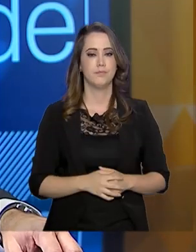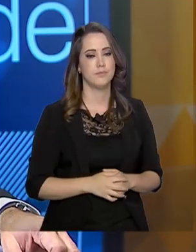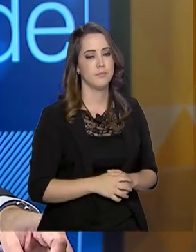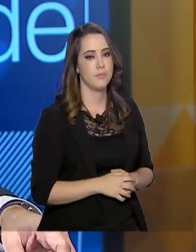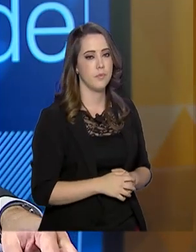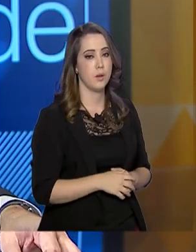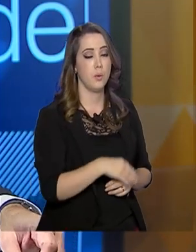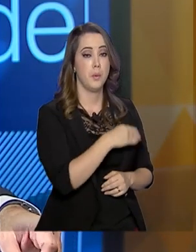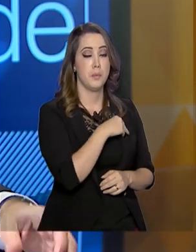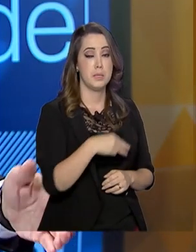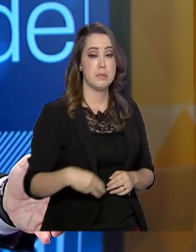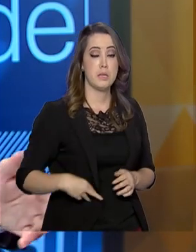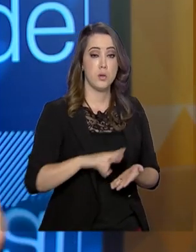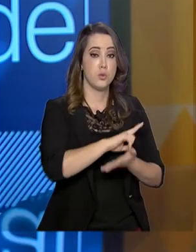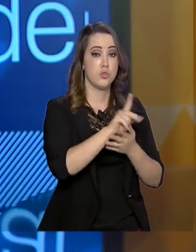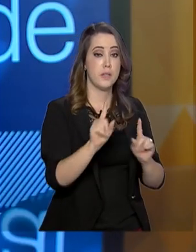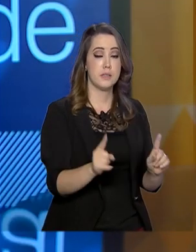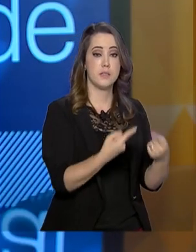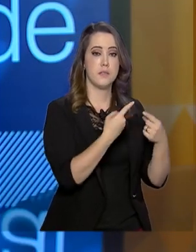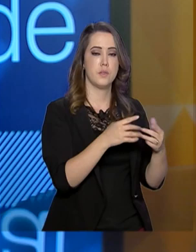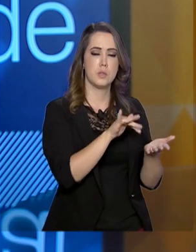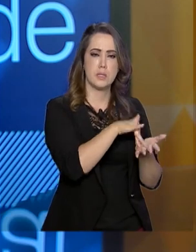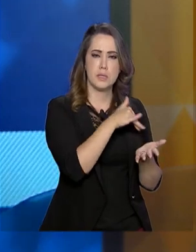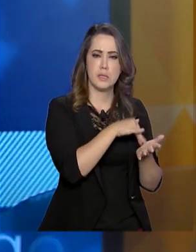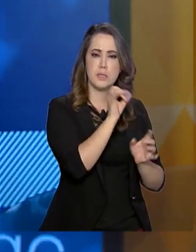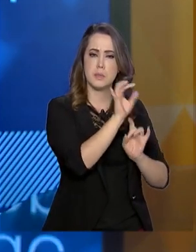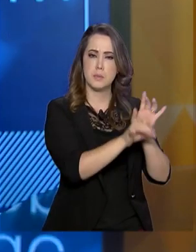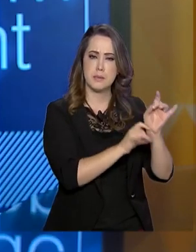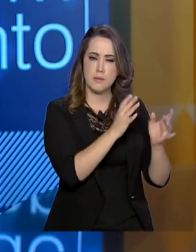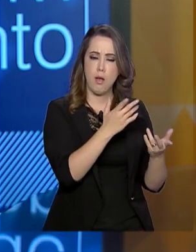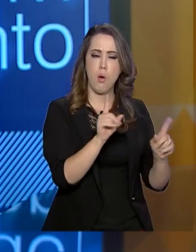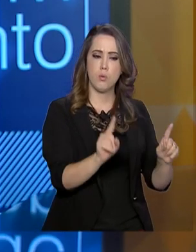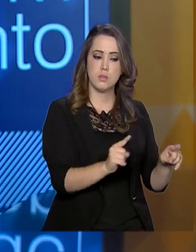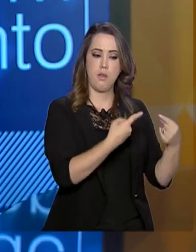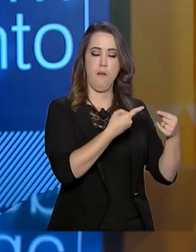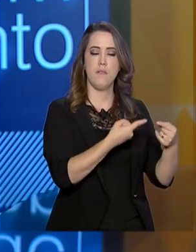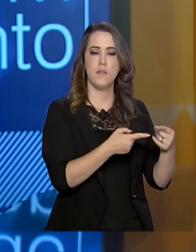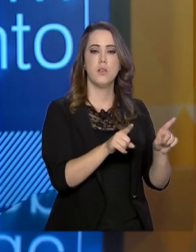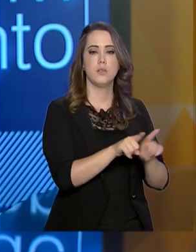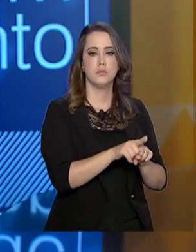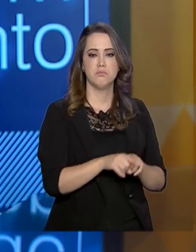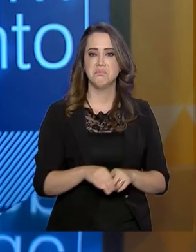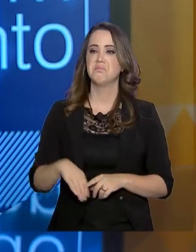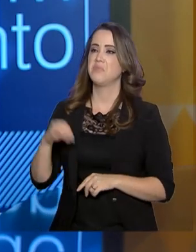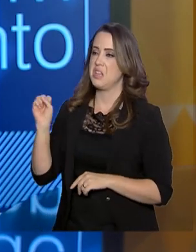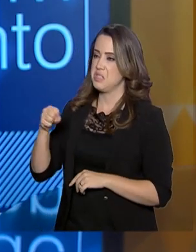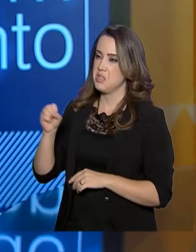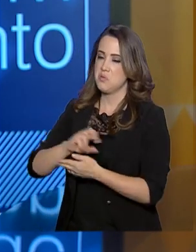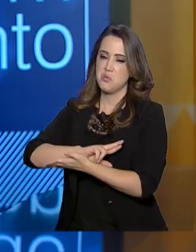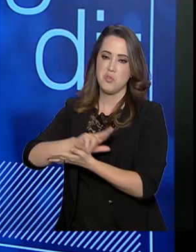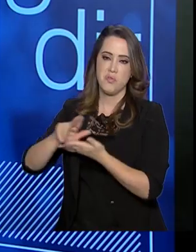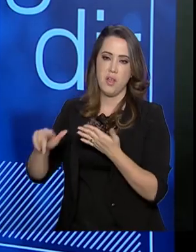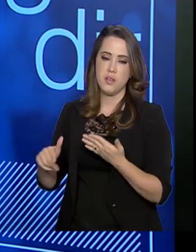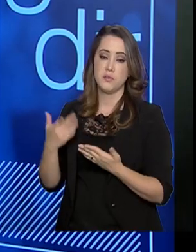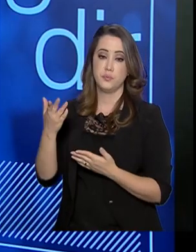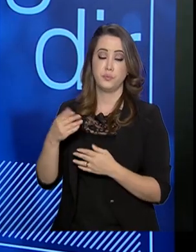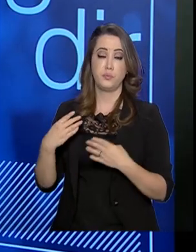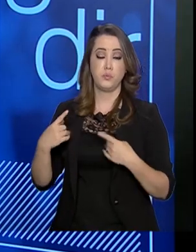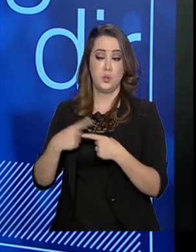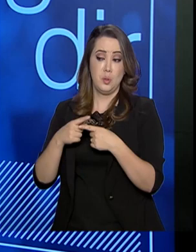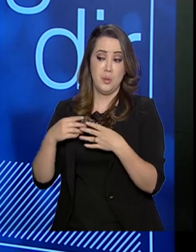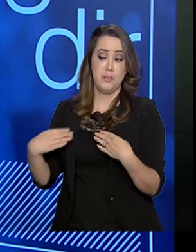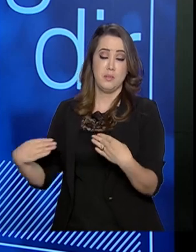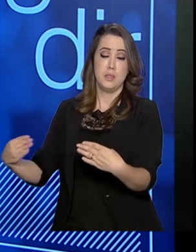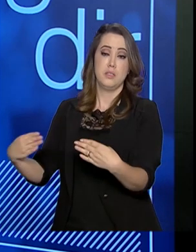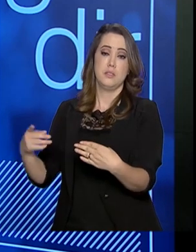Um ministério com muitos desafios, uma secretaria com muitos desafios e missões. Bastante. Esse ministério, ele é um